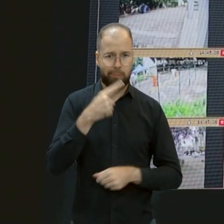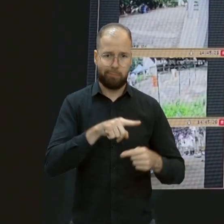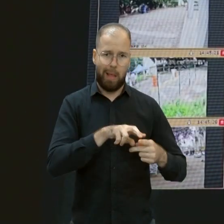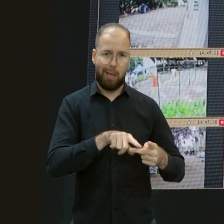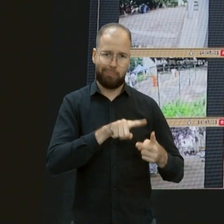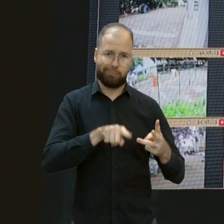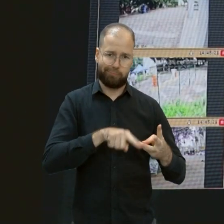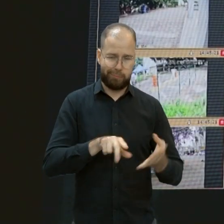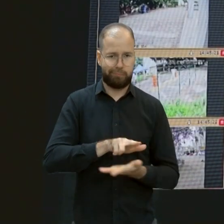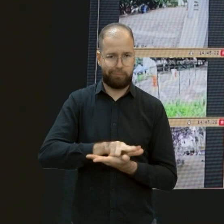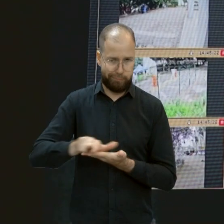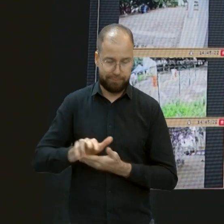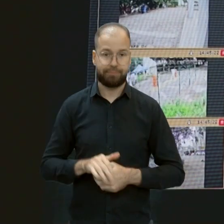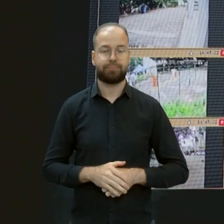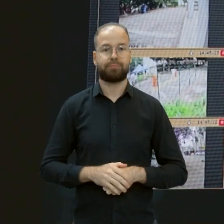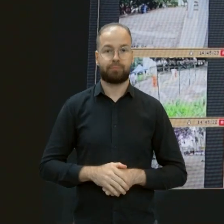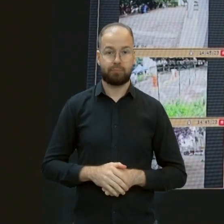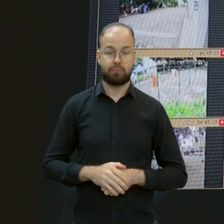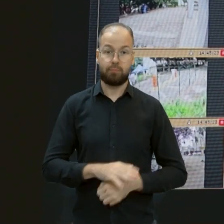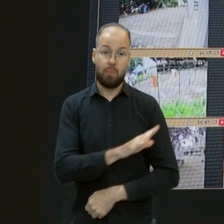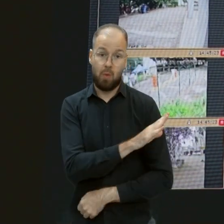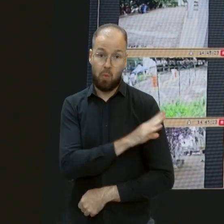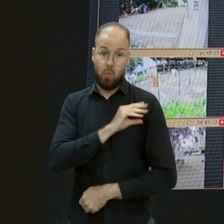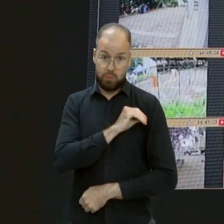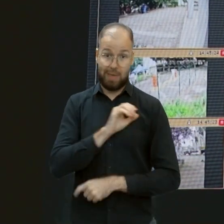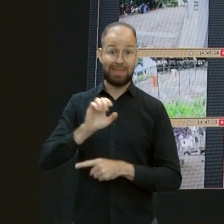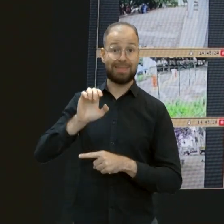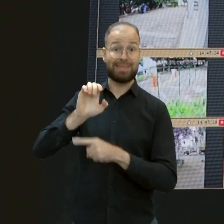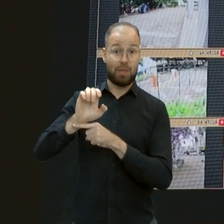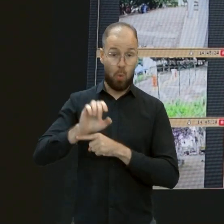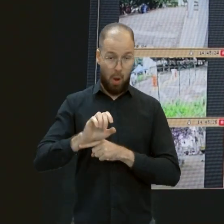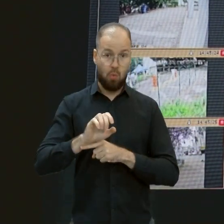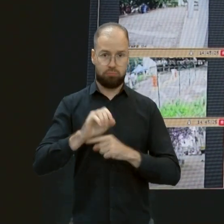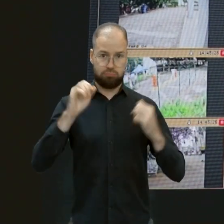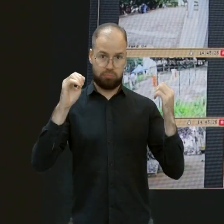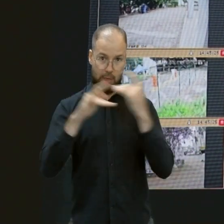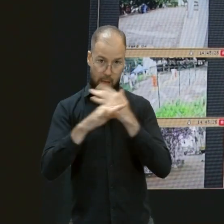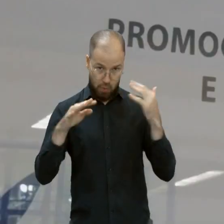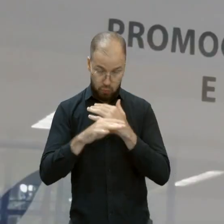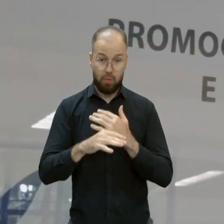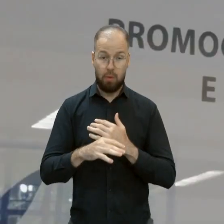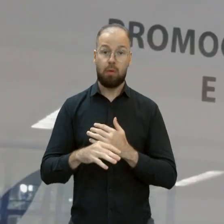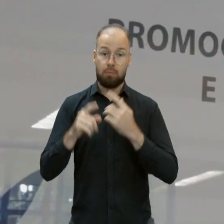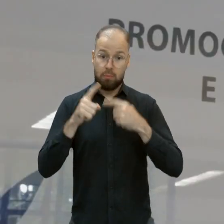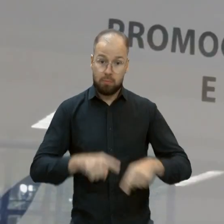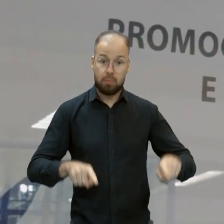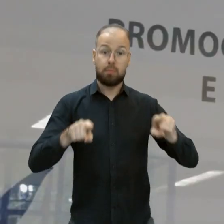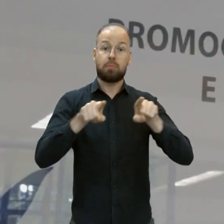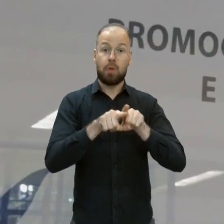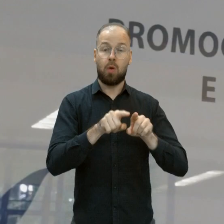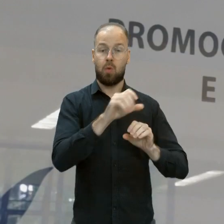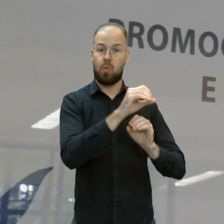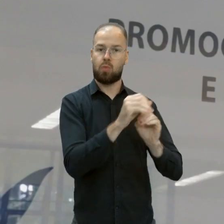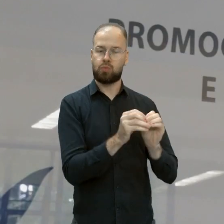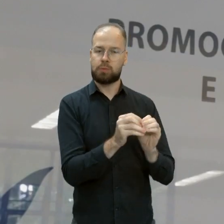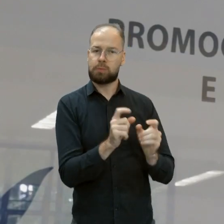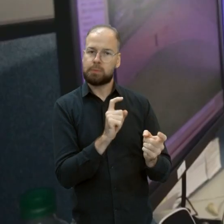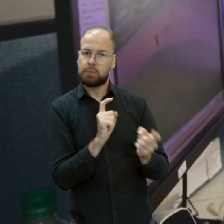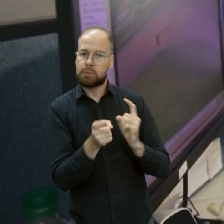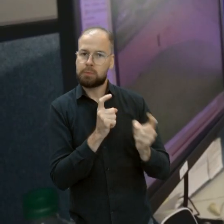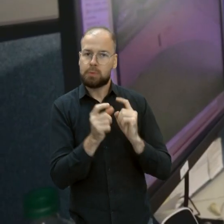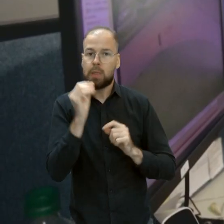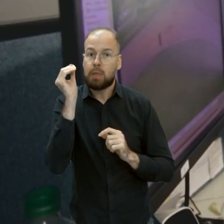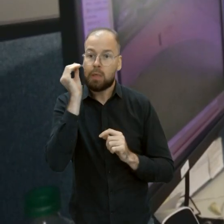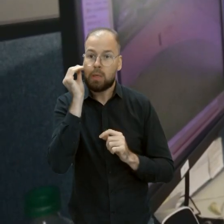Conselho Estadual de Trânsito se reuniu no início de março com lideranças da UFG para firmar possíveis parcerias